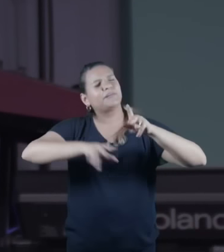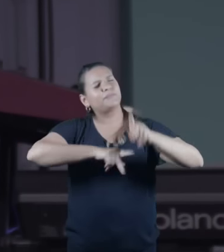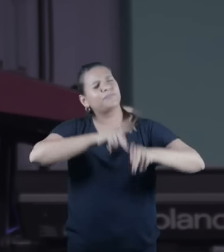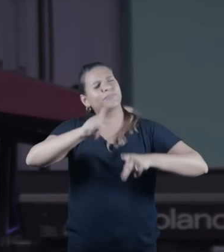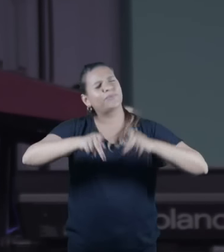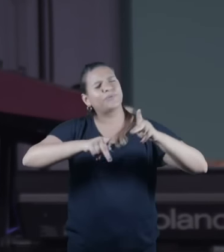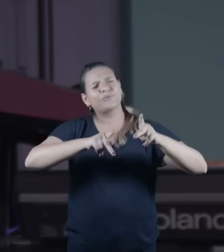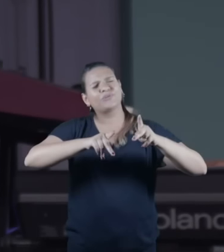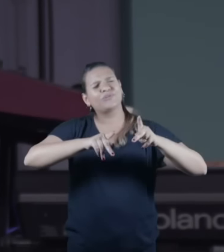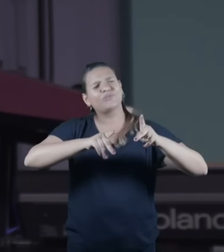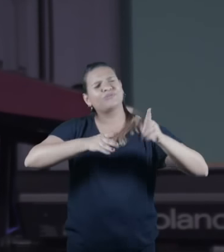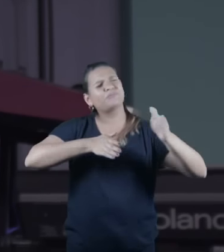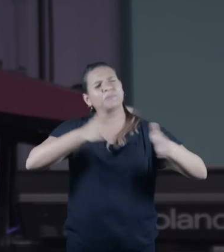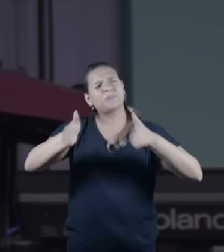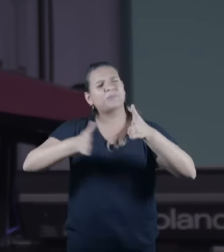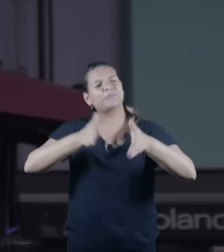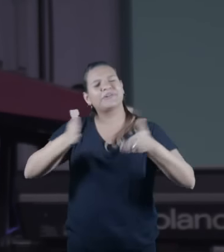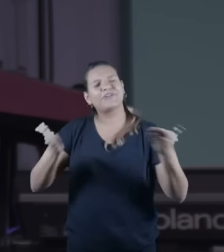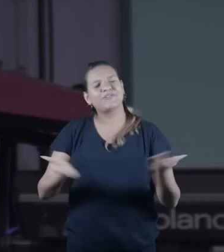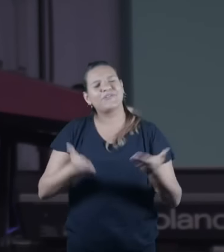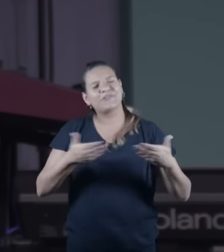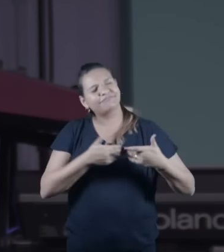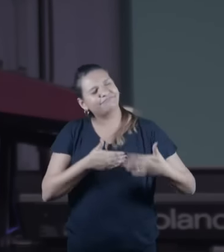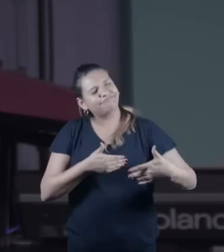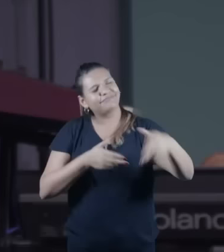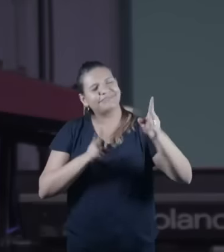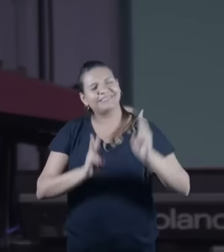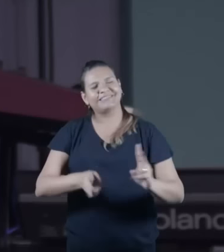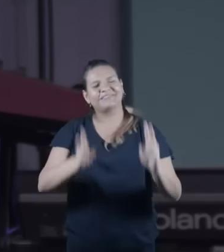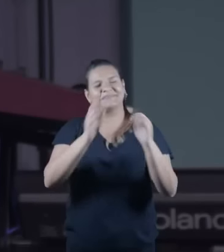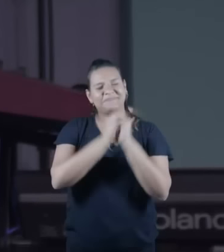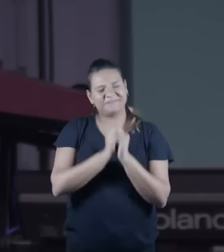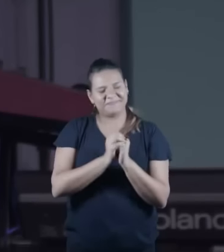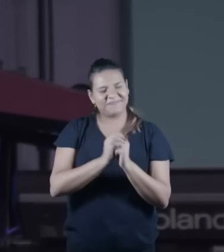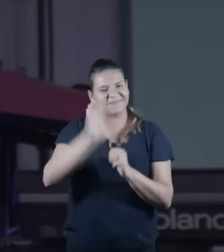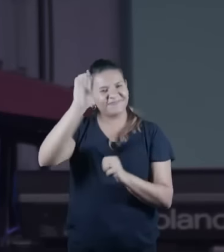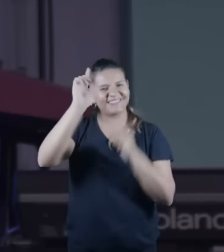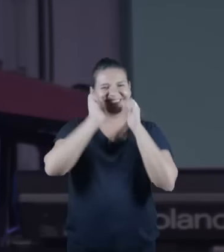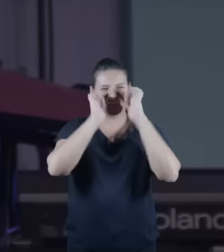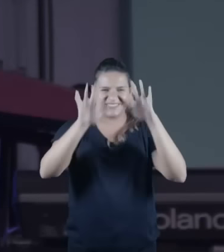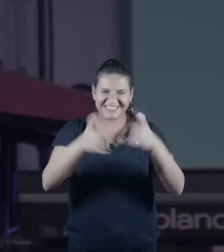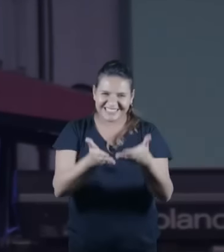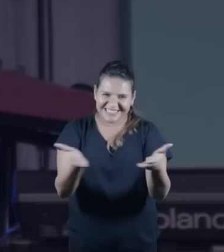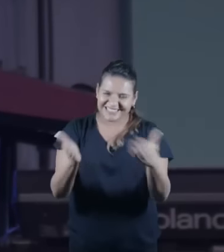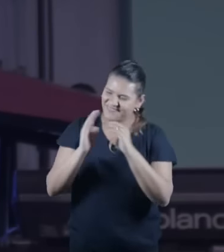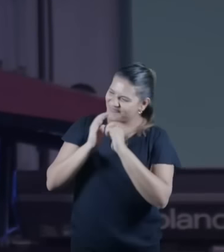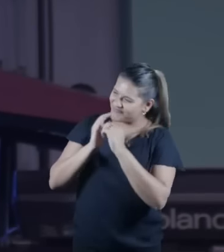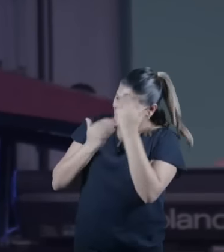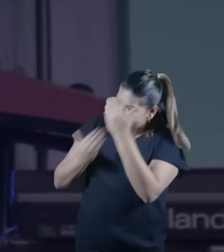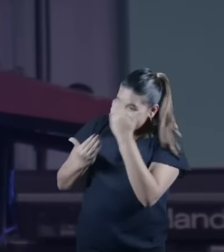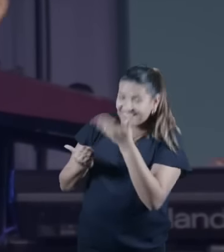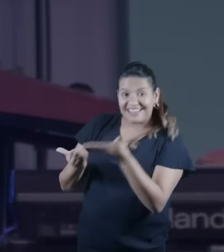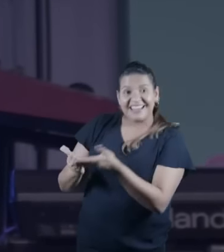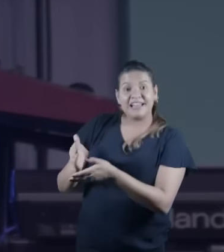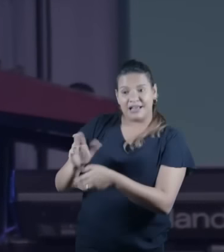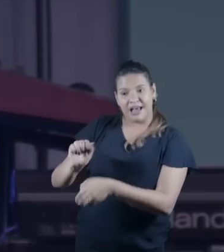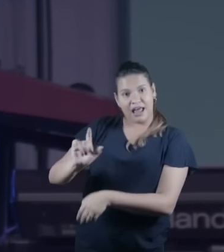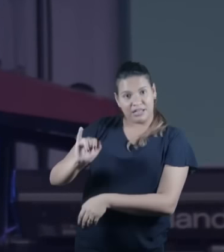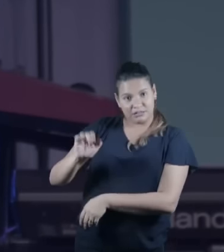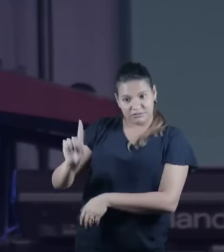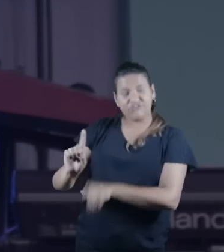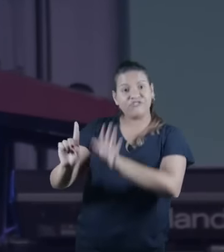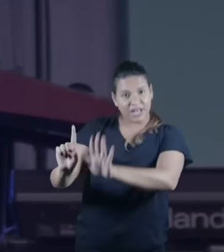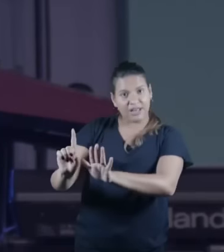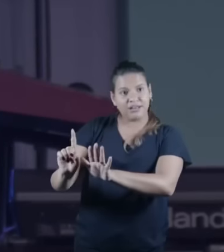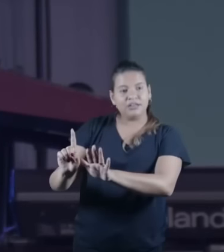os lugares hoje e sempre amém Deus te abençoe obrigado Aline ela vai estar aqui eu vou